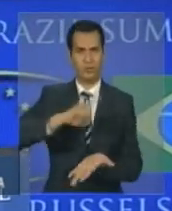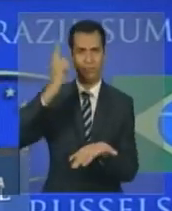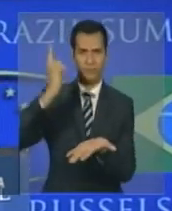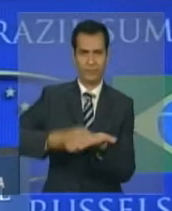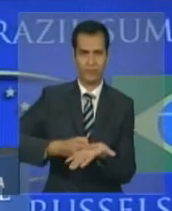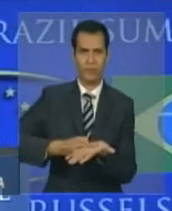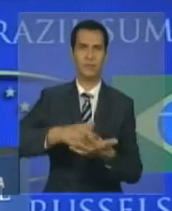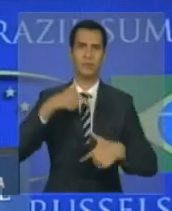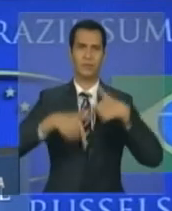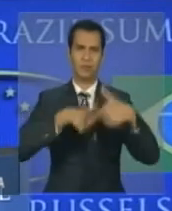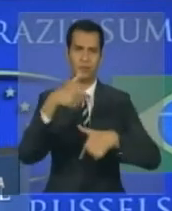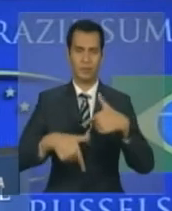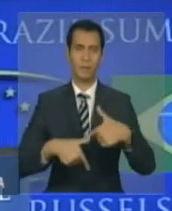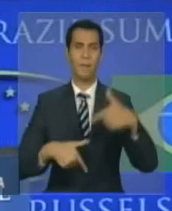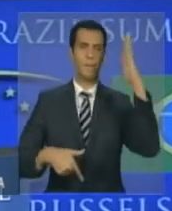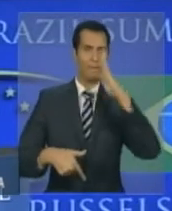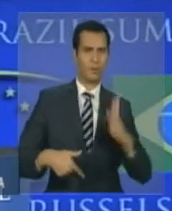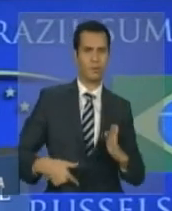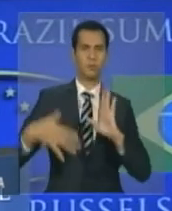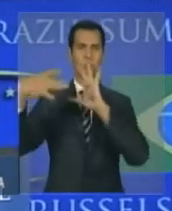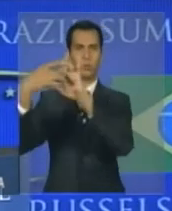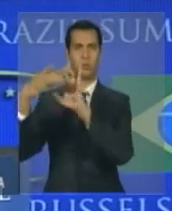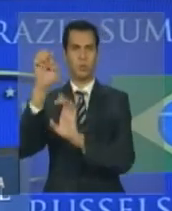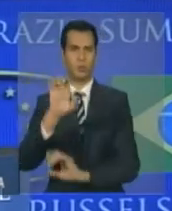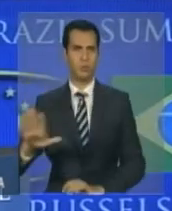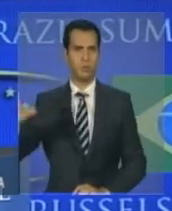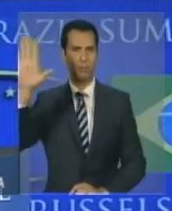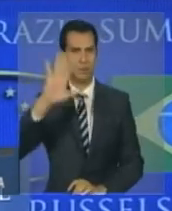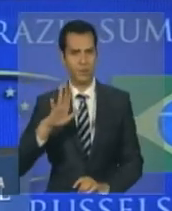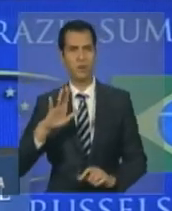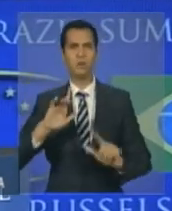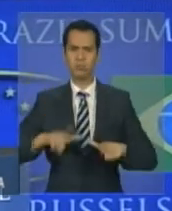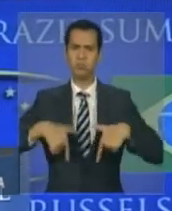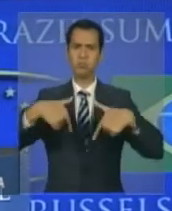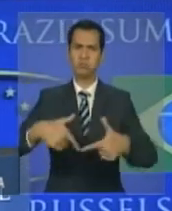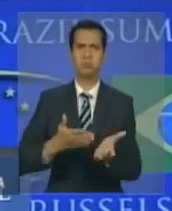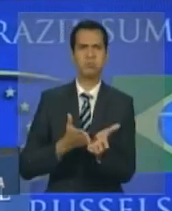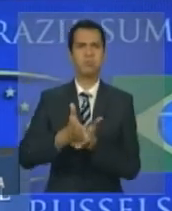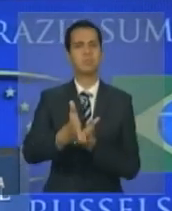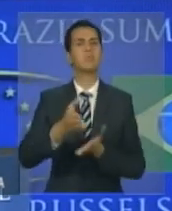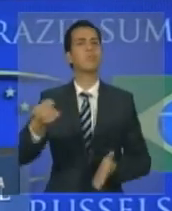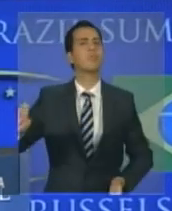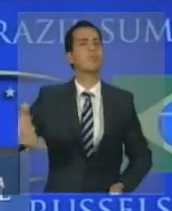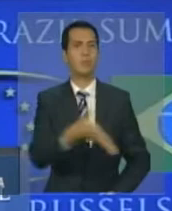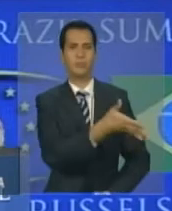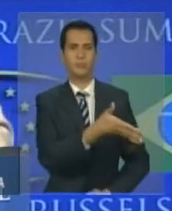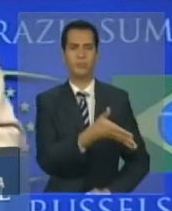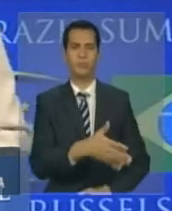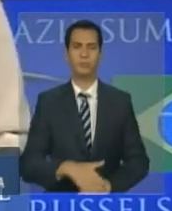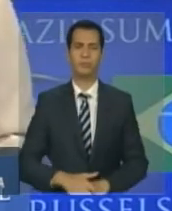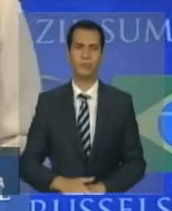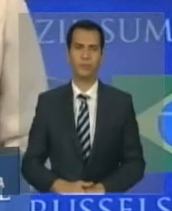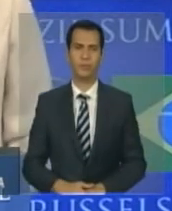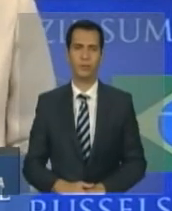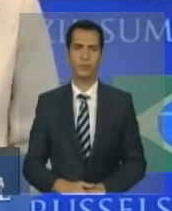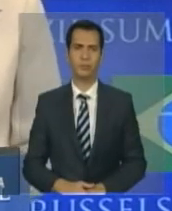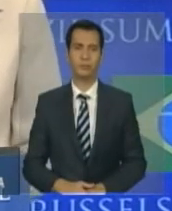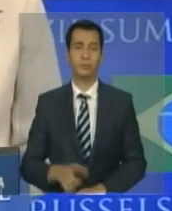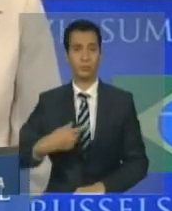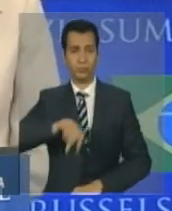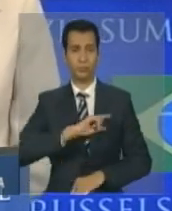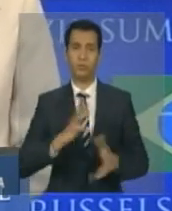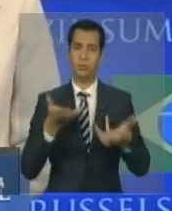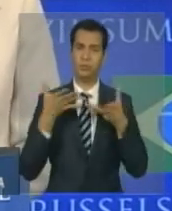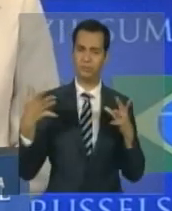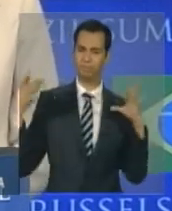nossa cooperação Brasil-União Europeia ganha novos e mais ambiciosos horizontes. Unir capacidades em matéria